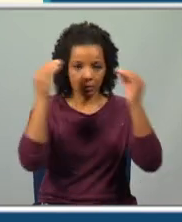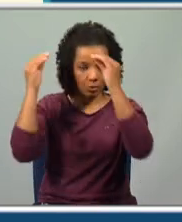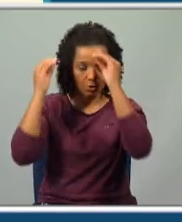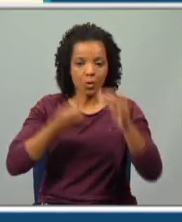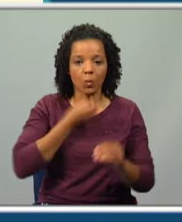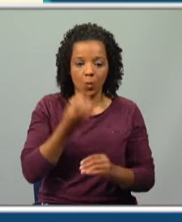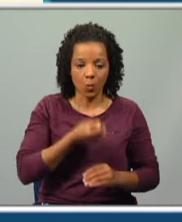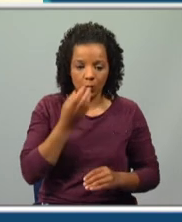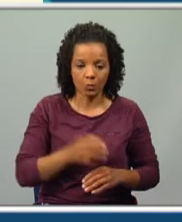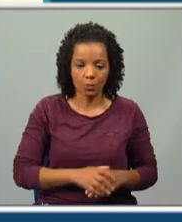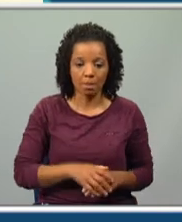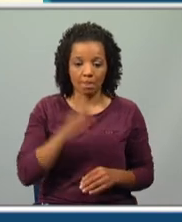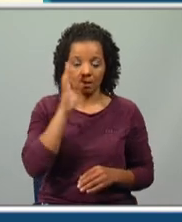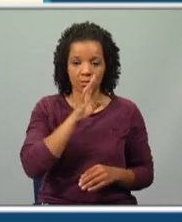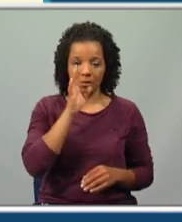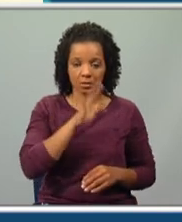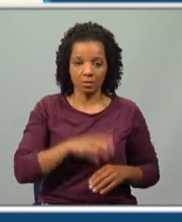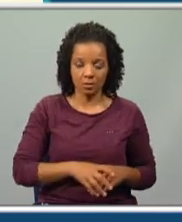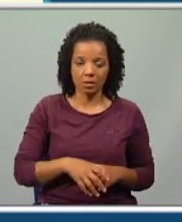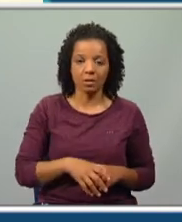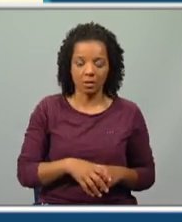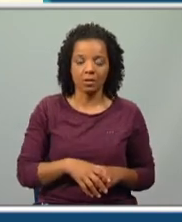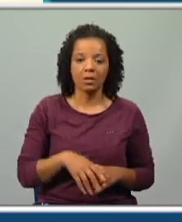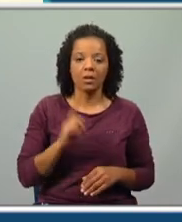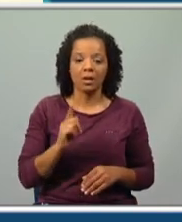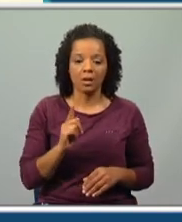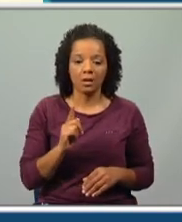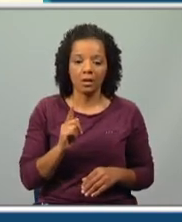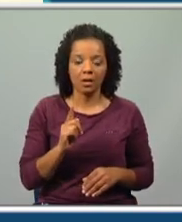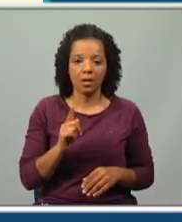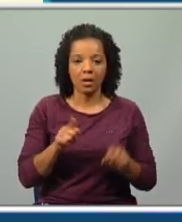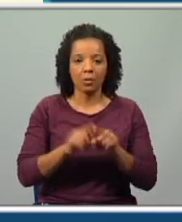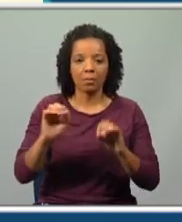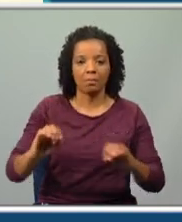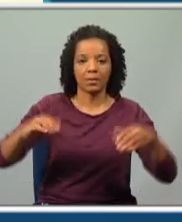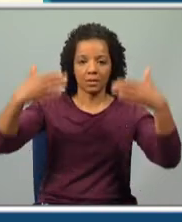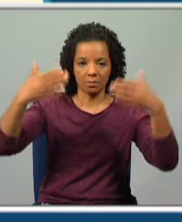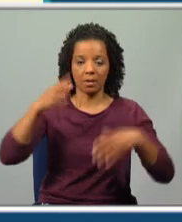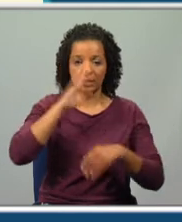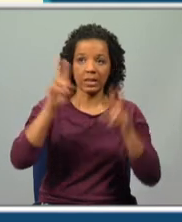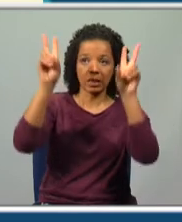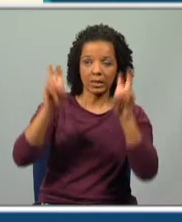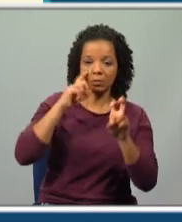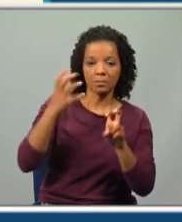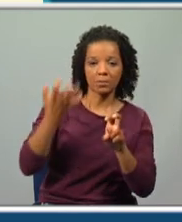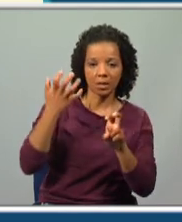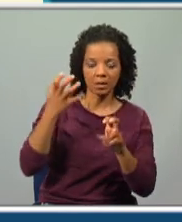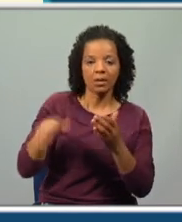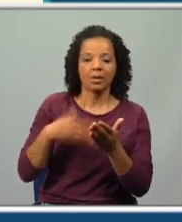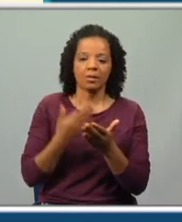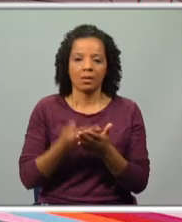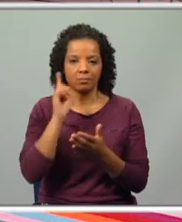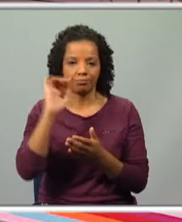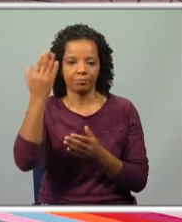do conto e, portanto, se tem honras de título, será certamente a protagonista. É isto que nós podemos inferir do